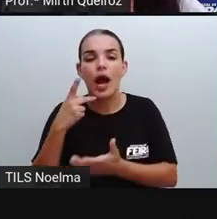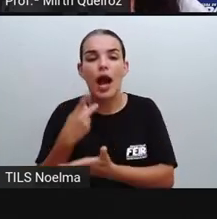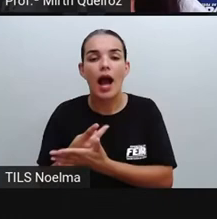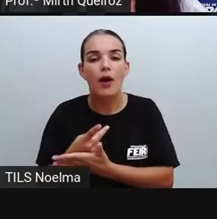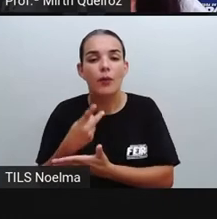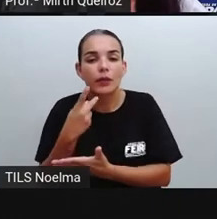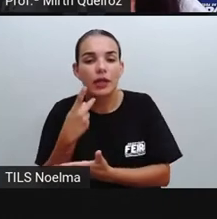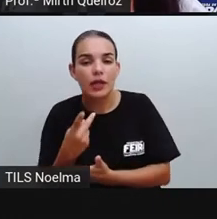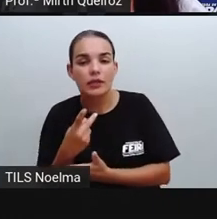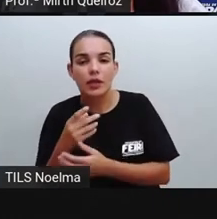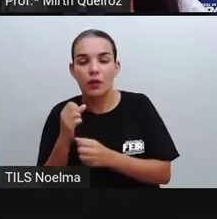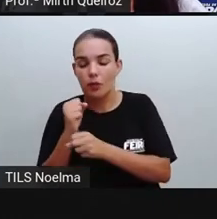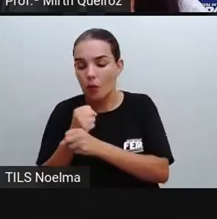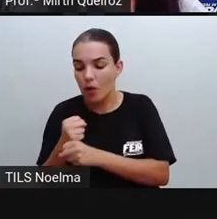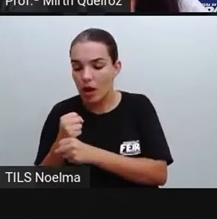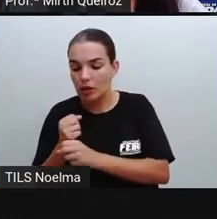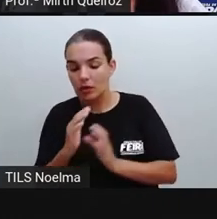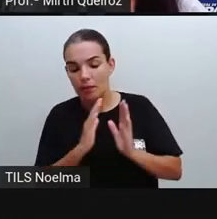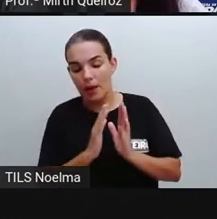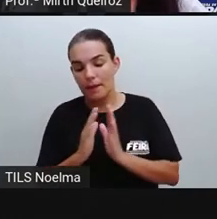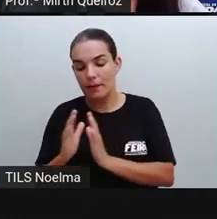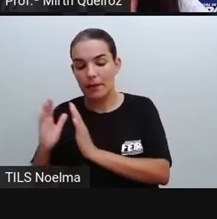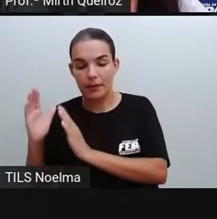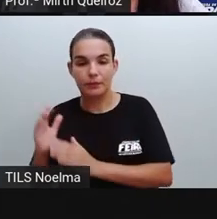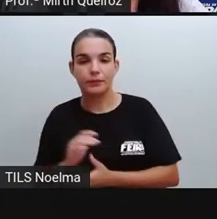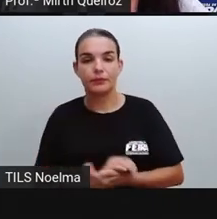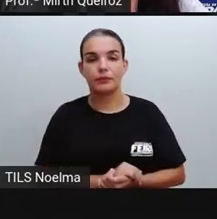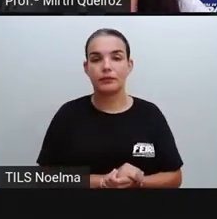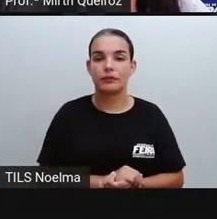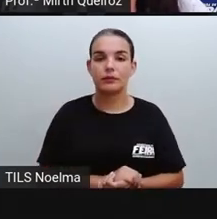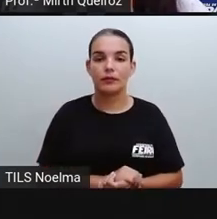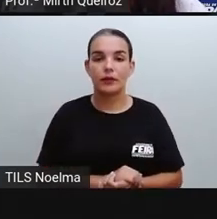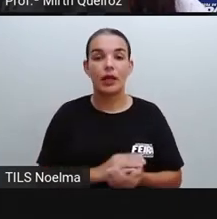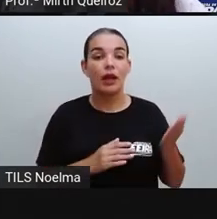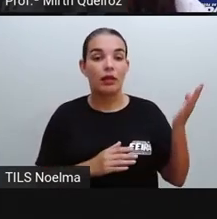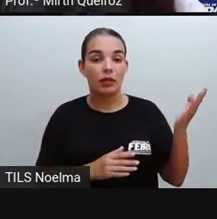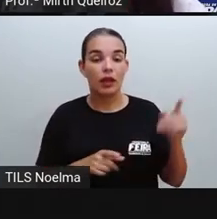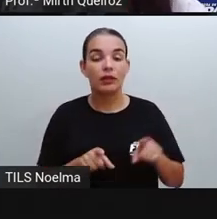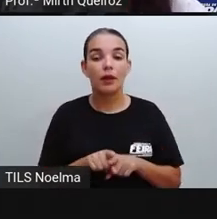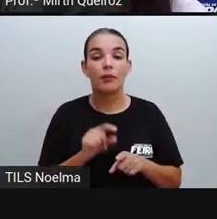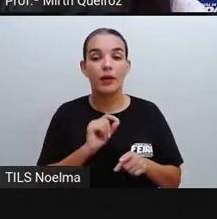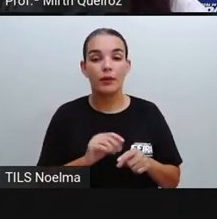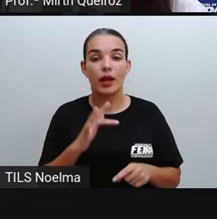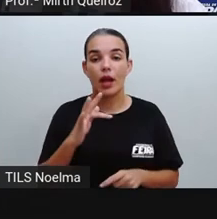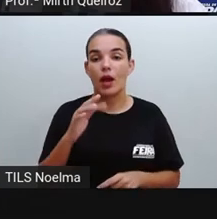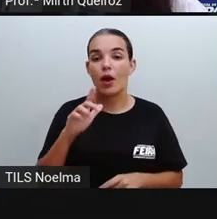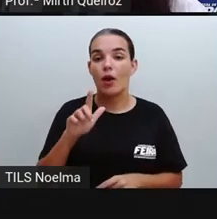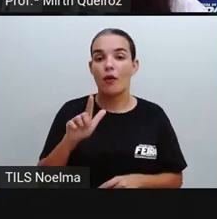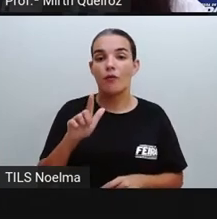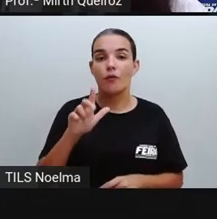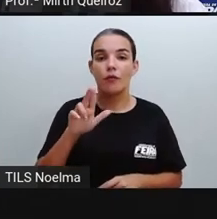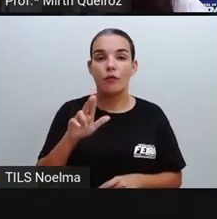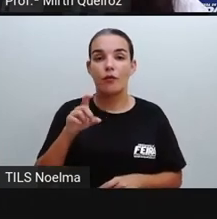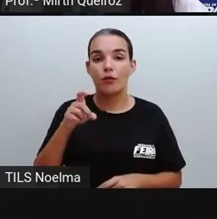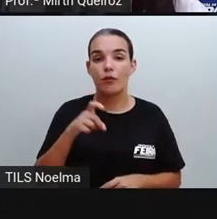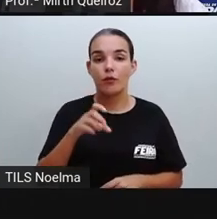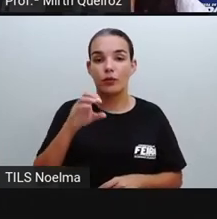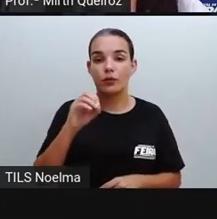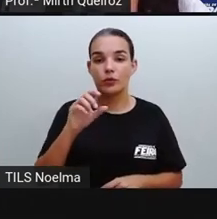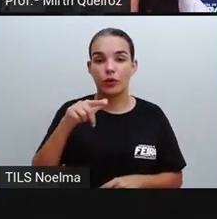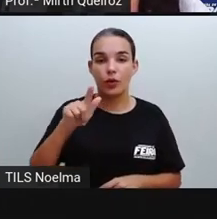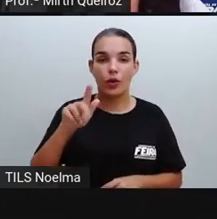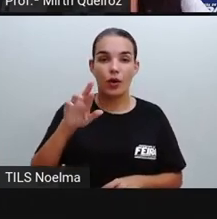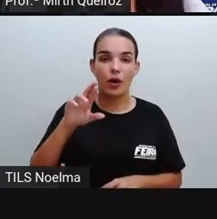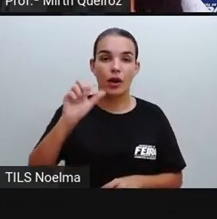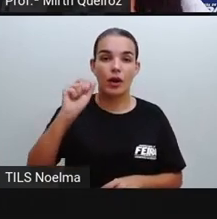estruturado, a gente vai ter informações aí de acordo com cada período. Temos o infográfico fluxograma, né? Onde de